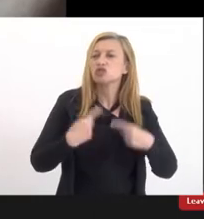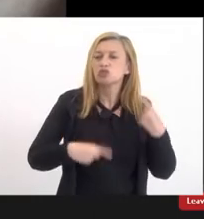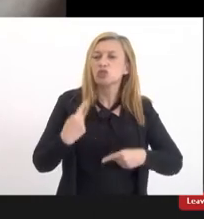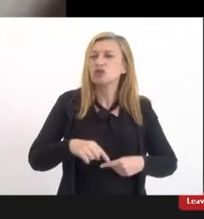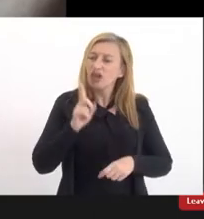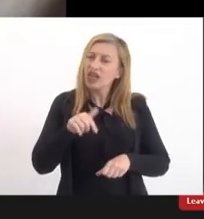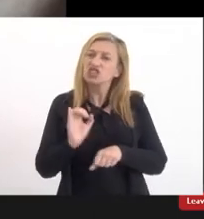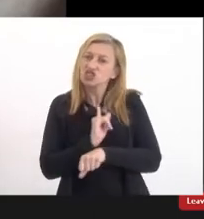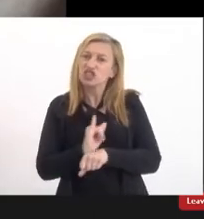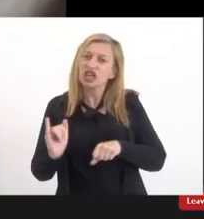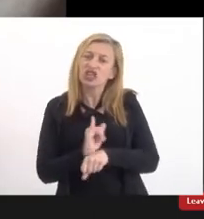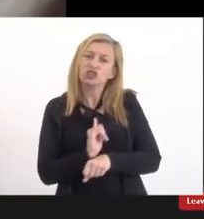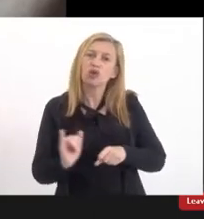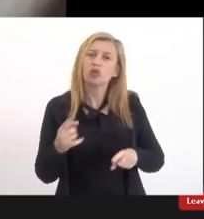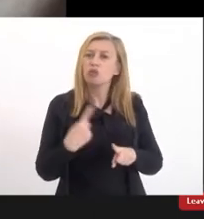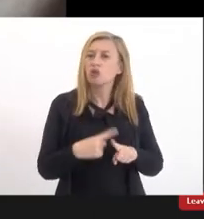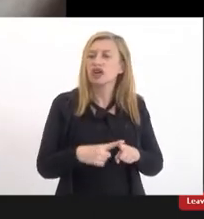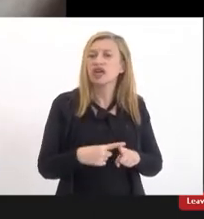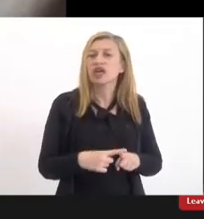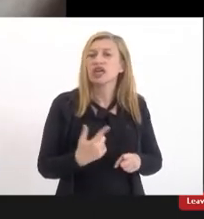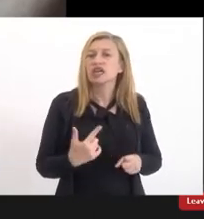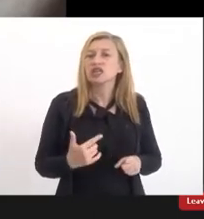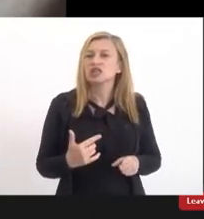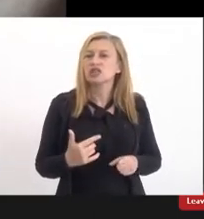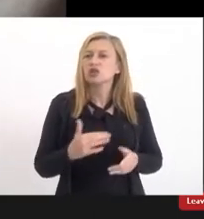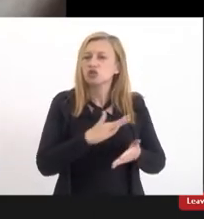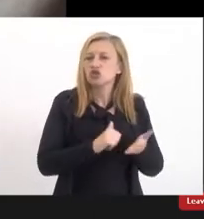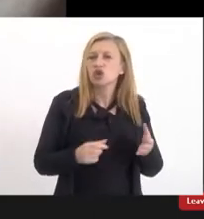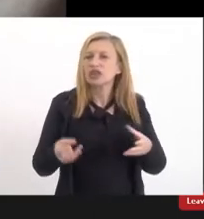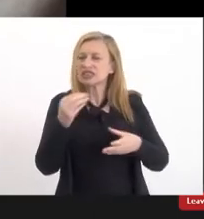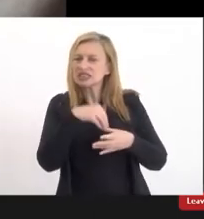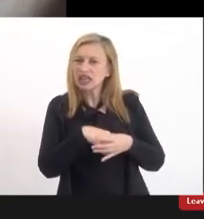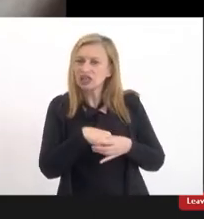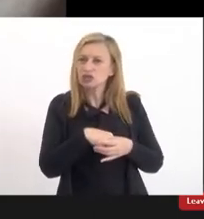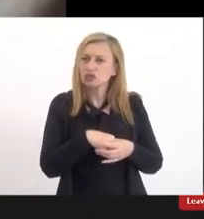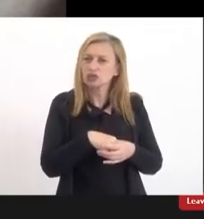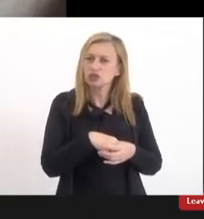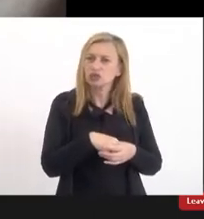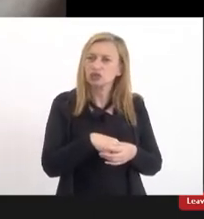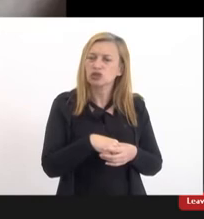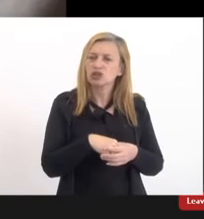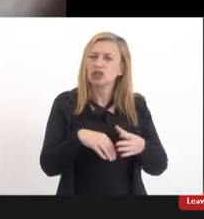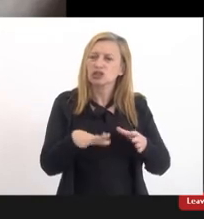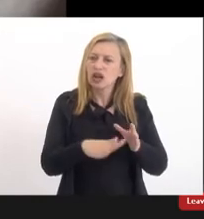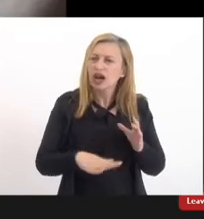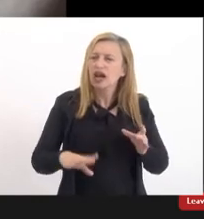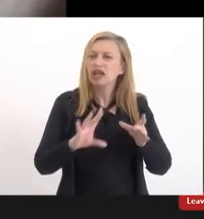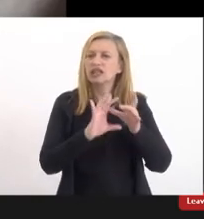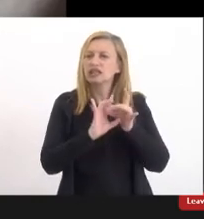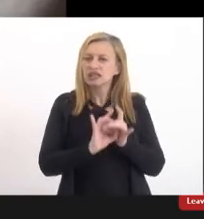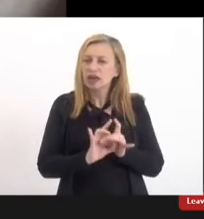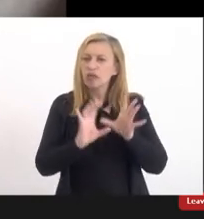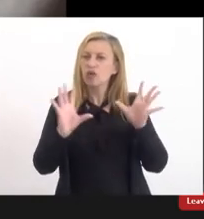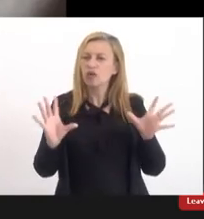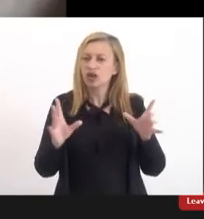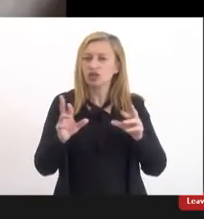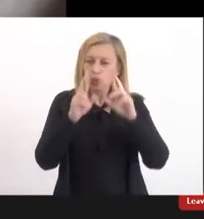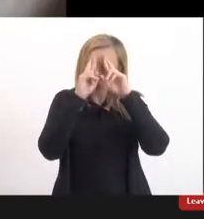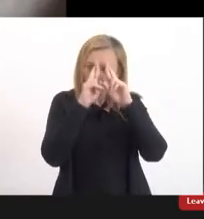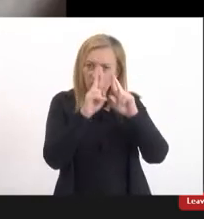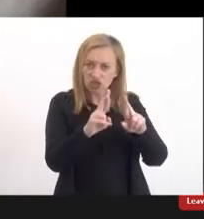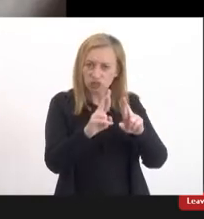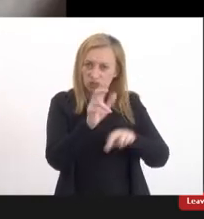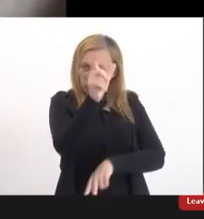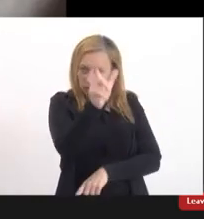estratégica né porque se eu tiro dentro do mecanismo democrático o o respeito